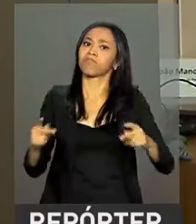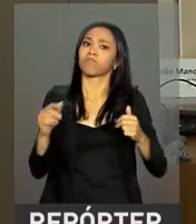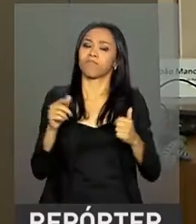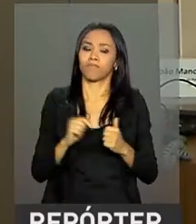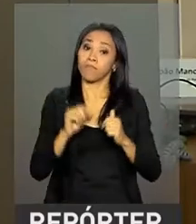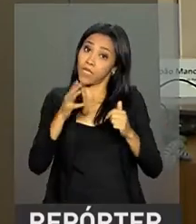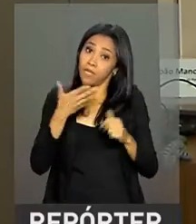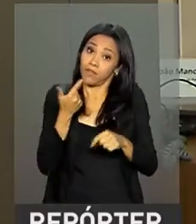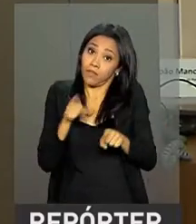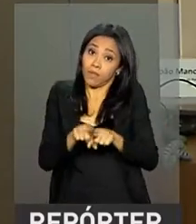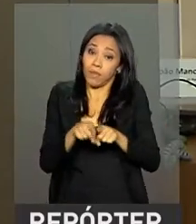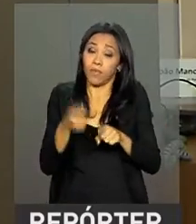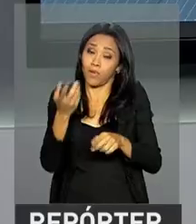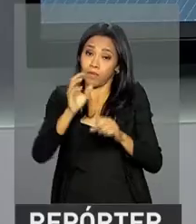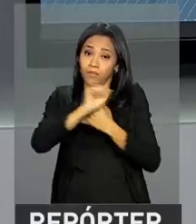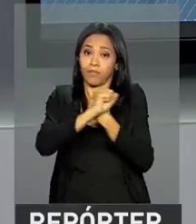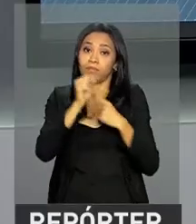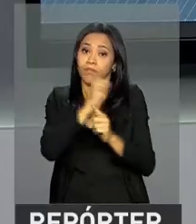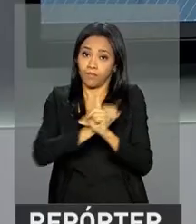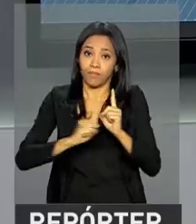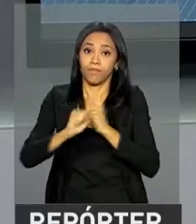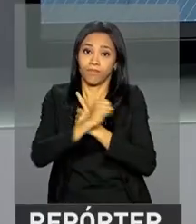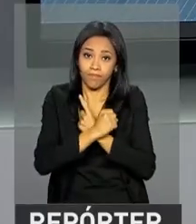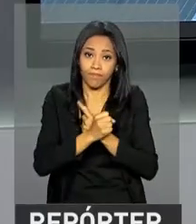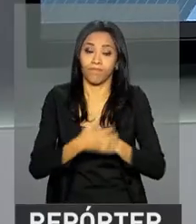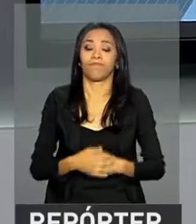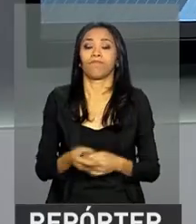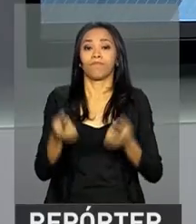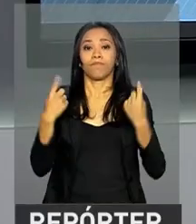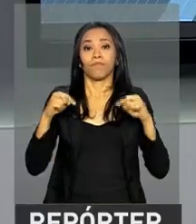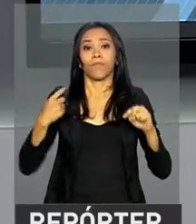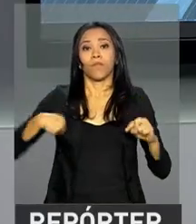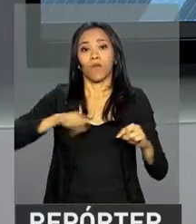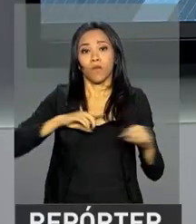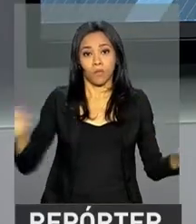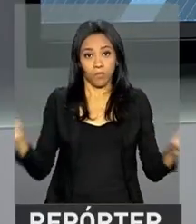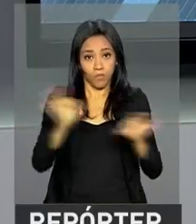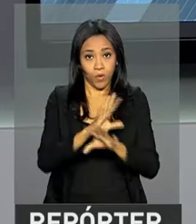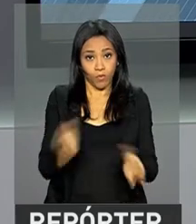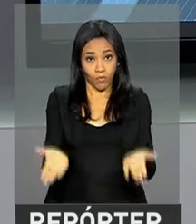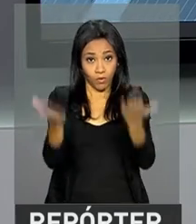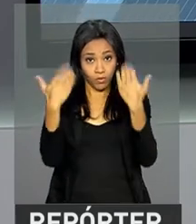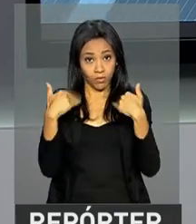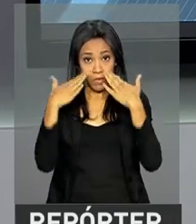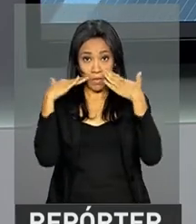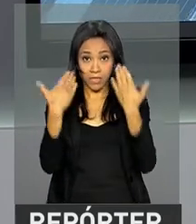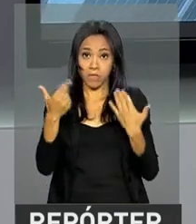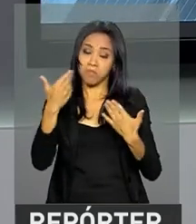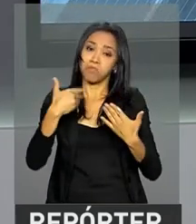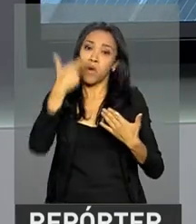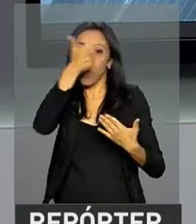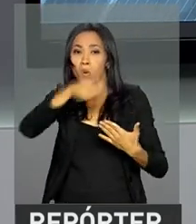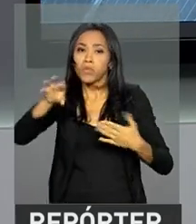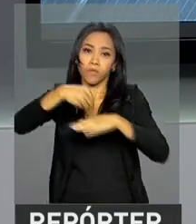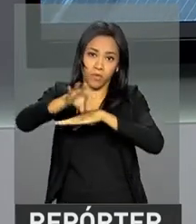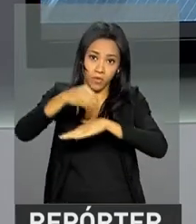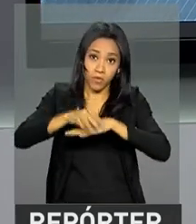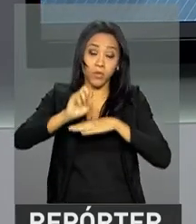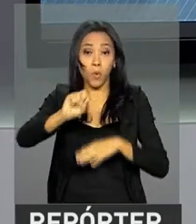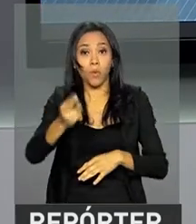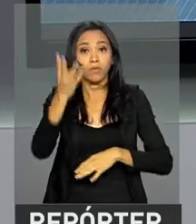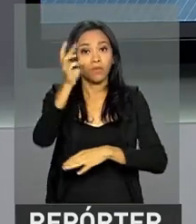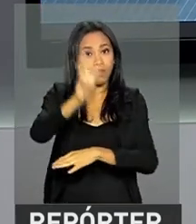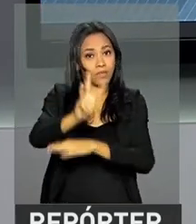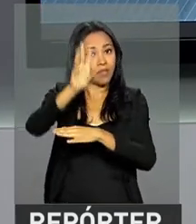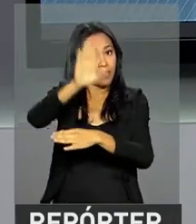para quem? Para a sociedade brasileira. Nós ficamos por aqui, voltamos a qualquer momento com outras informações ou às 3 da tarde na